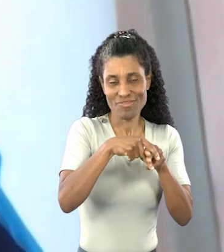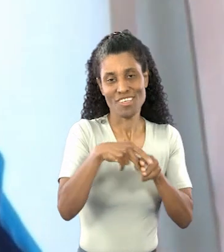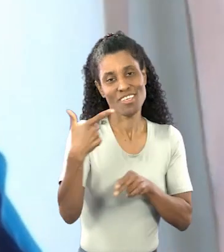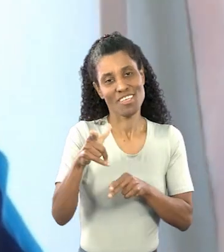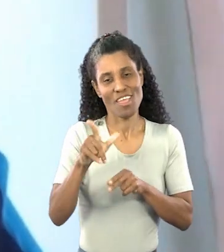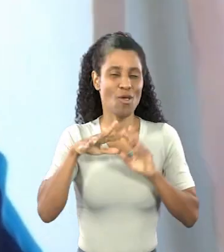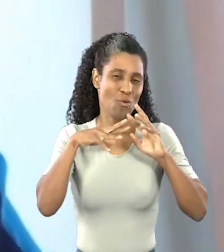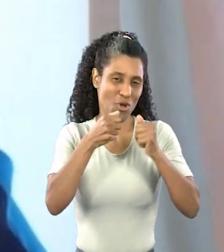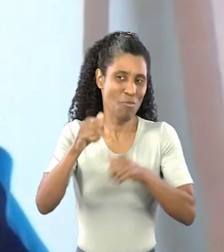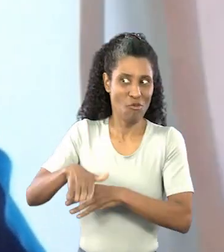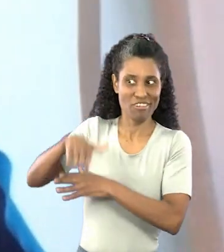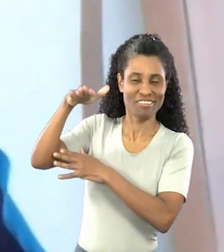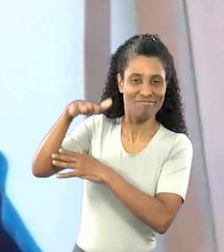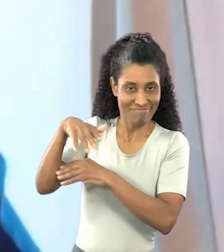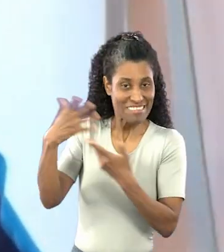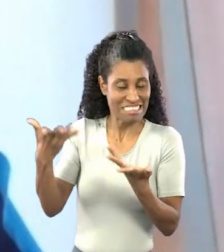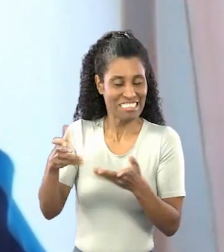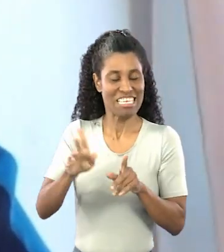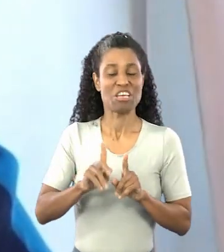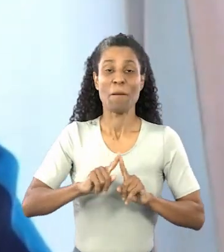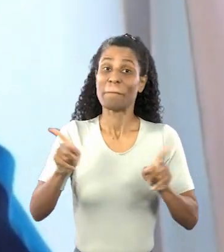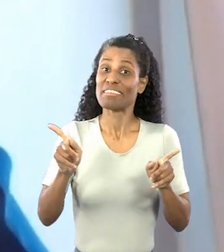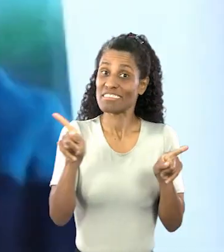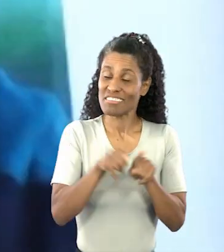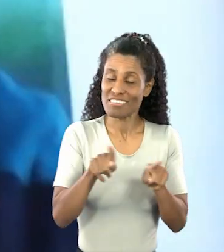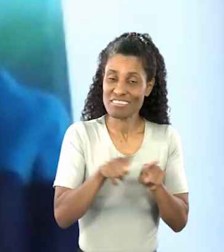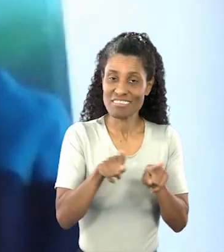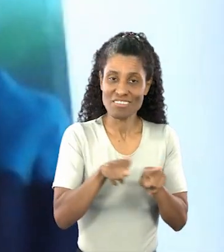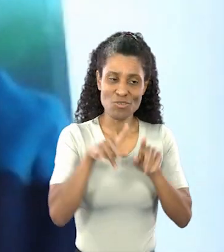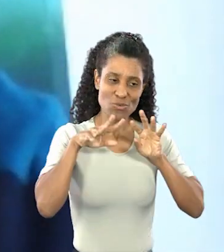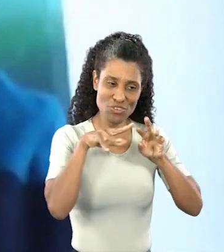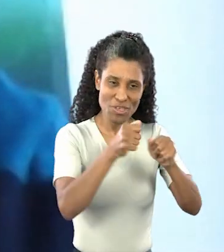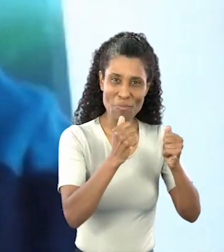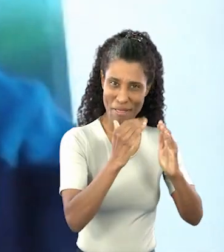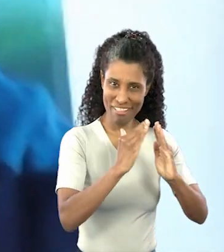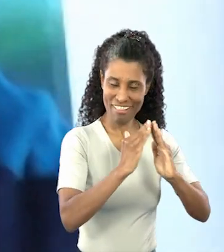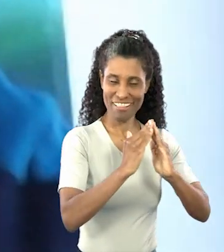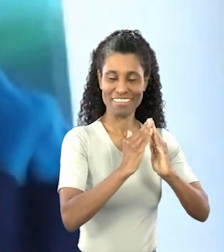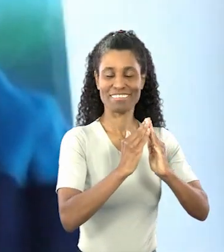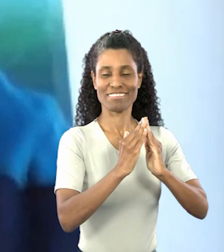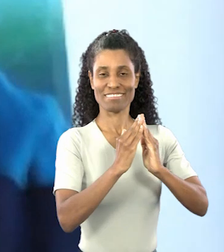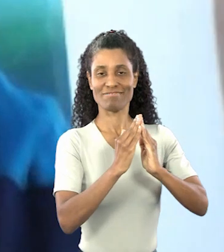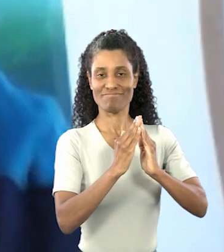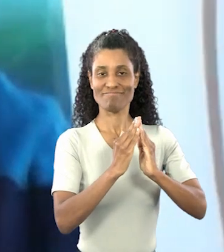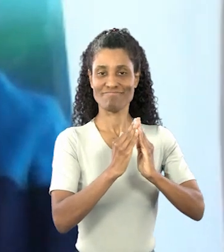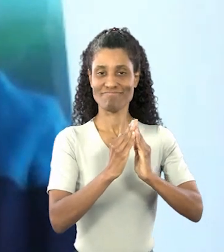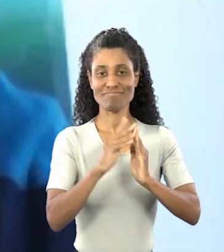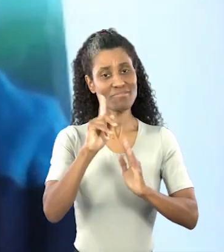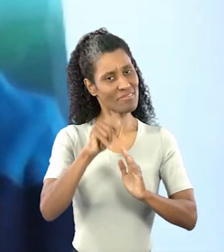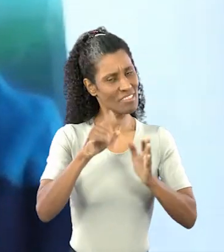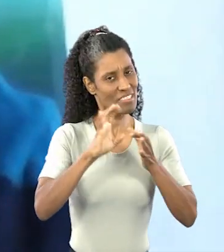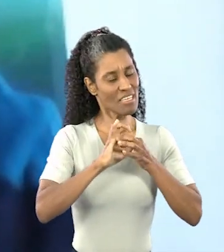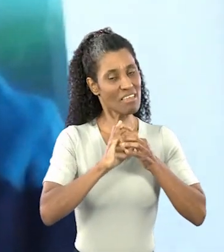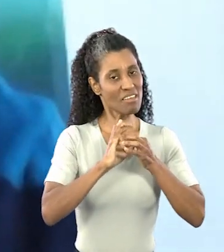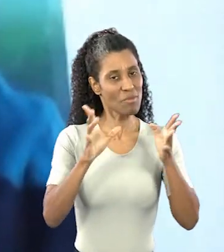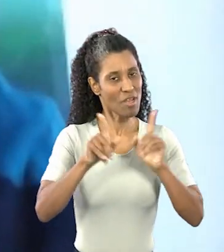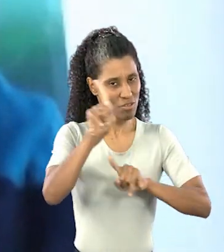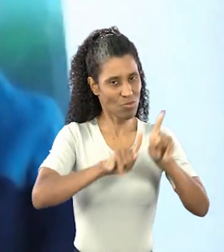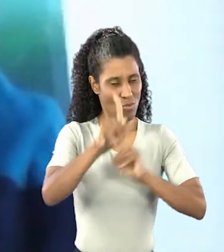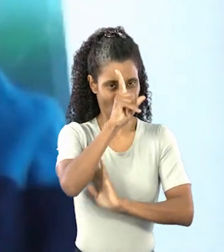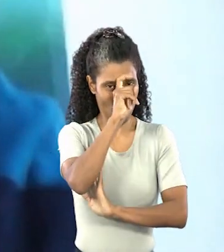a ecoterapia, né? Que aí já é um animal de grande porte. Mas também os bichinhos de estimação são